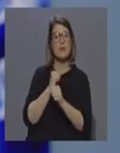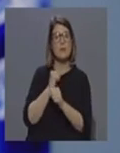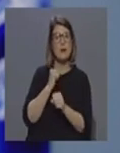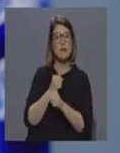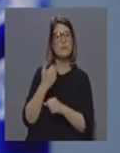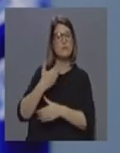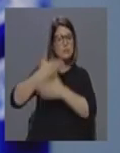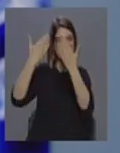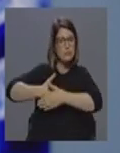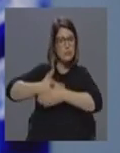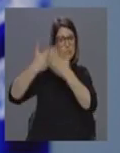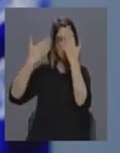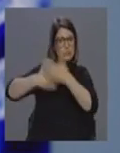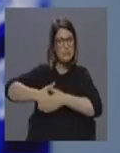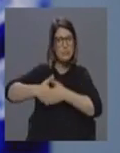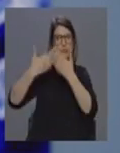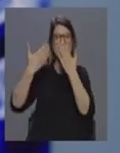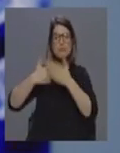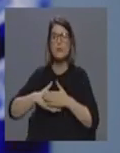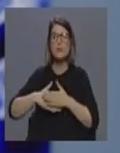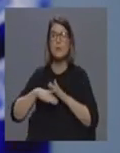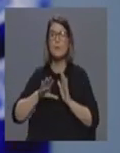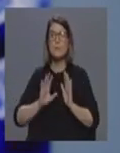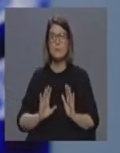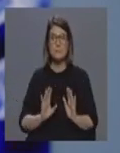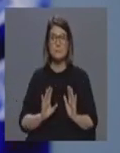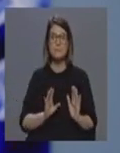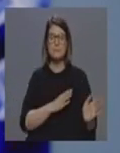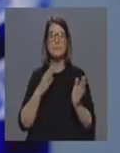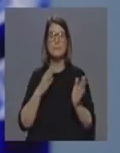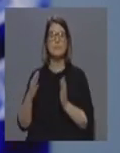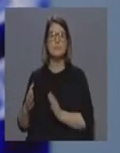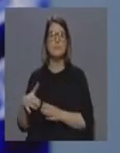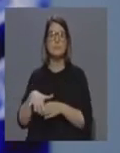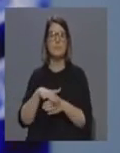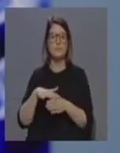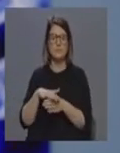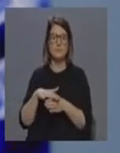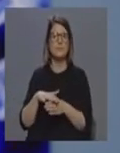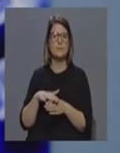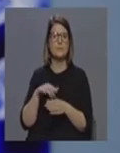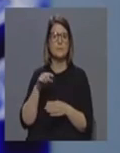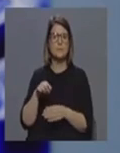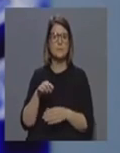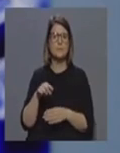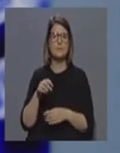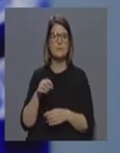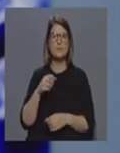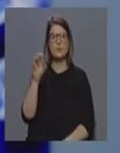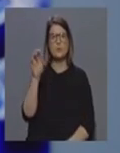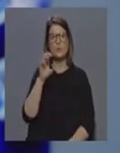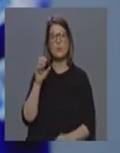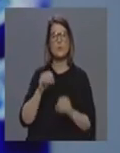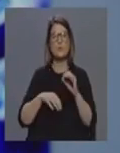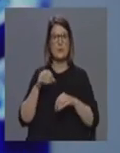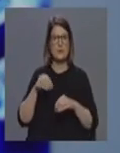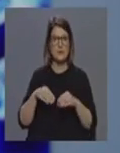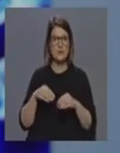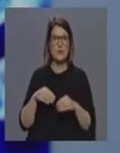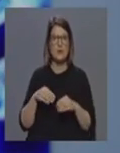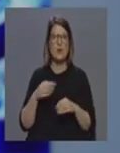muitos dias. Por outro lado, entretanto, acompanhando a situação que está a acontecer no continente, nós ainda